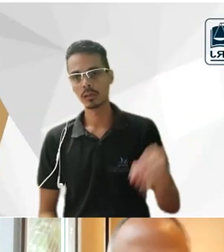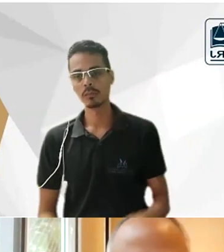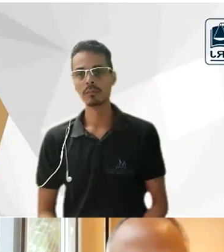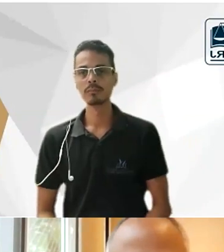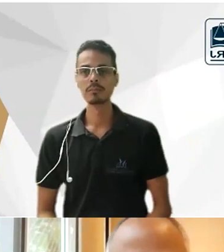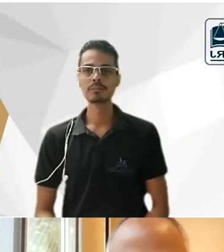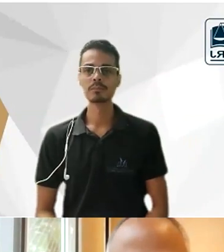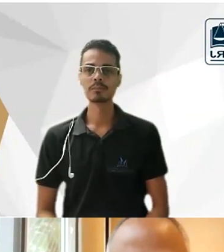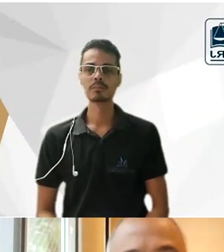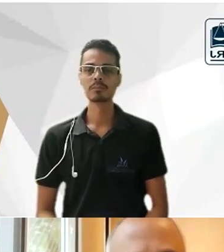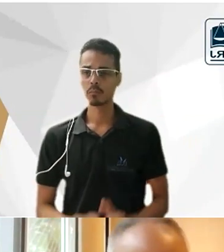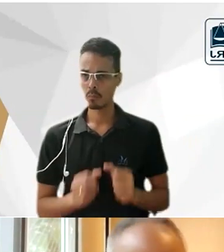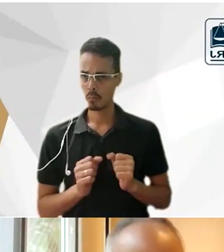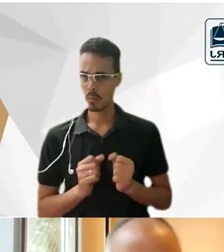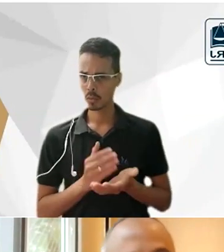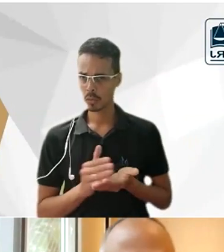posso começar?